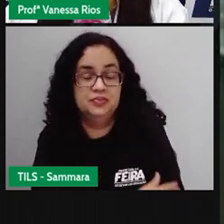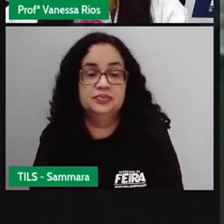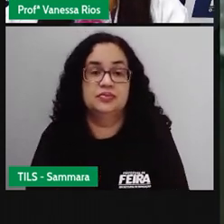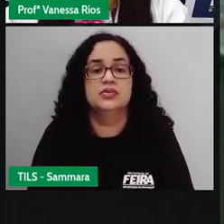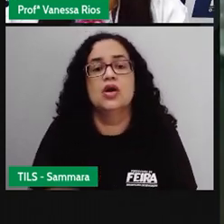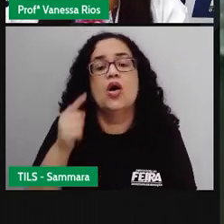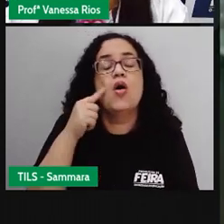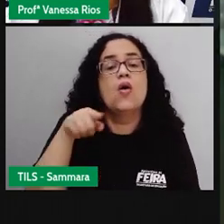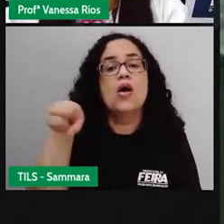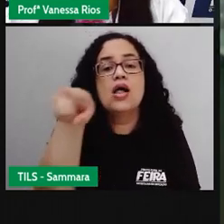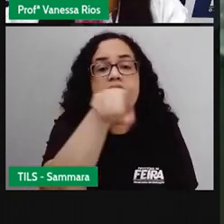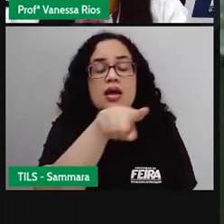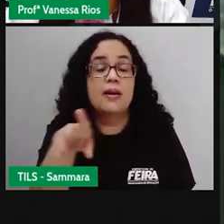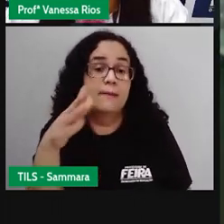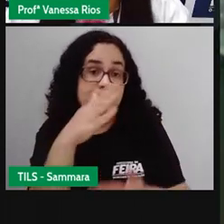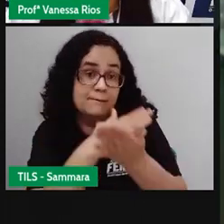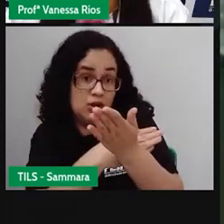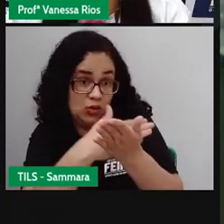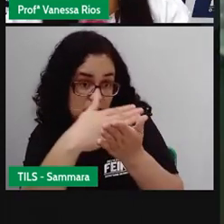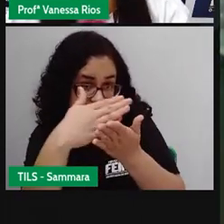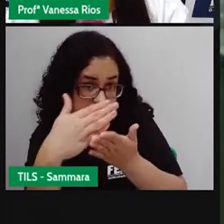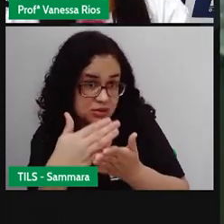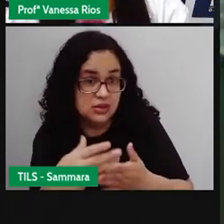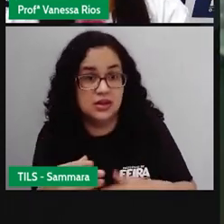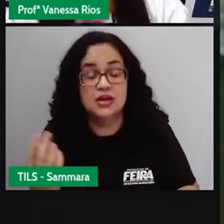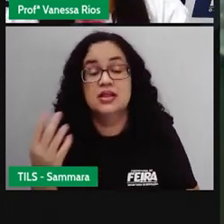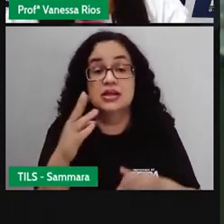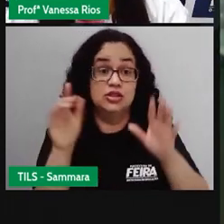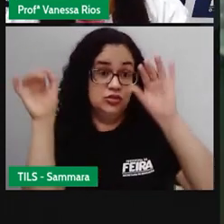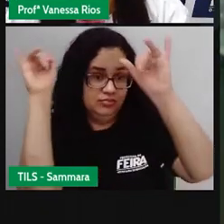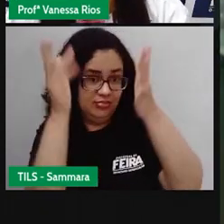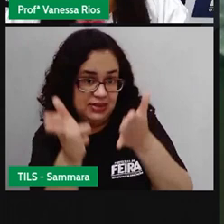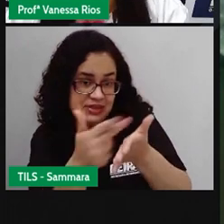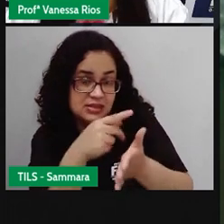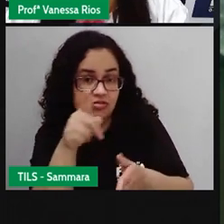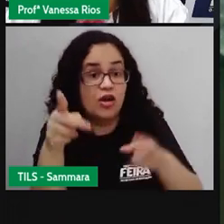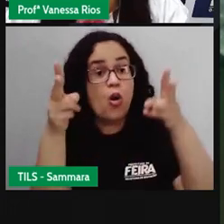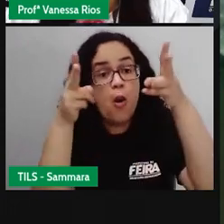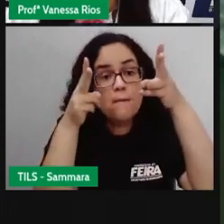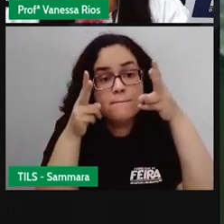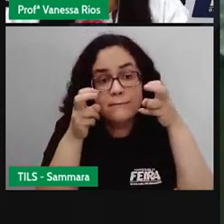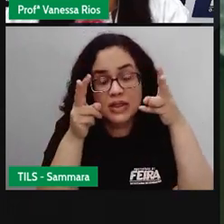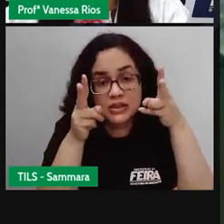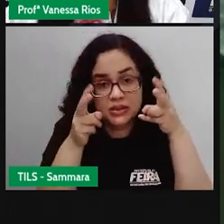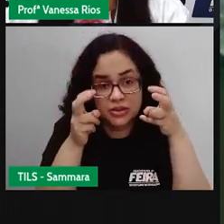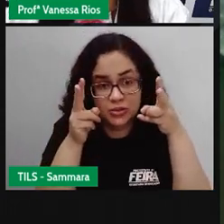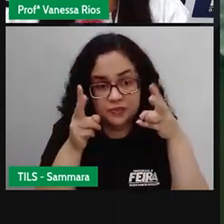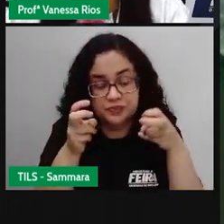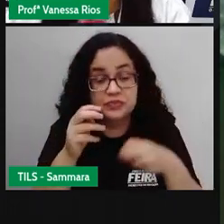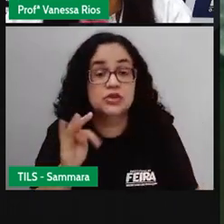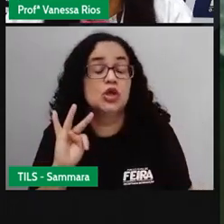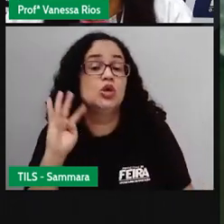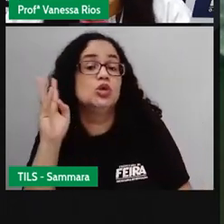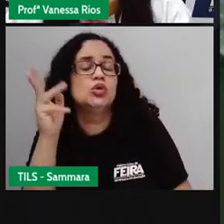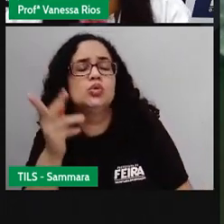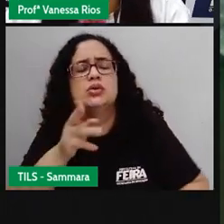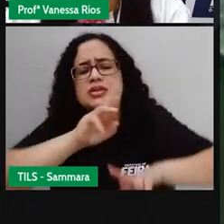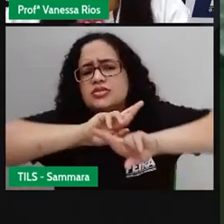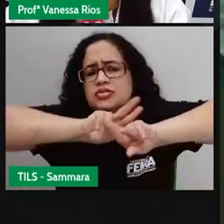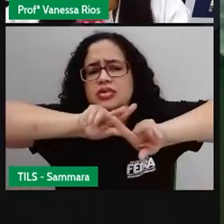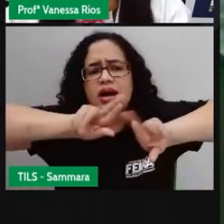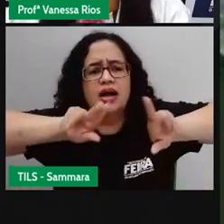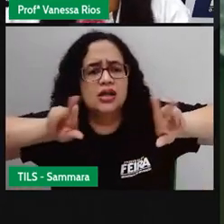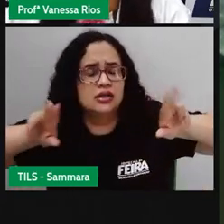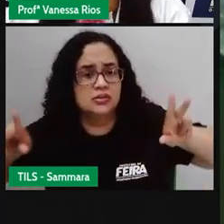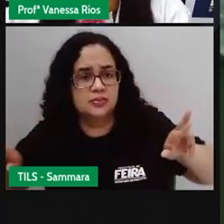Olhem só, para começar, a PRO colocou essa imagem para a gente observar, não é? Toda a diversidade